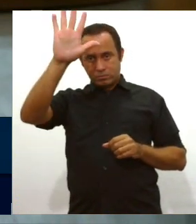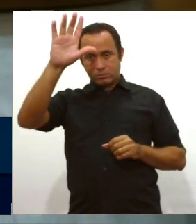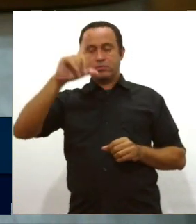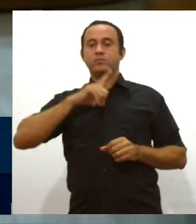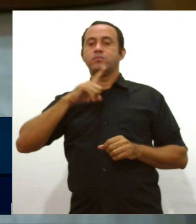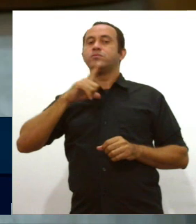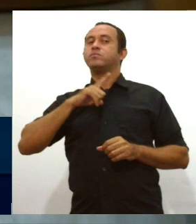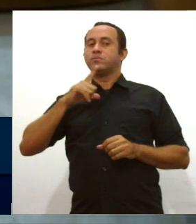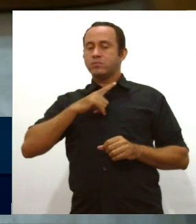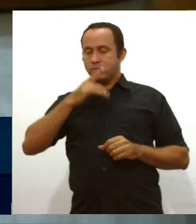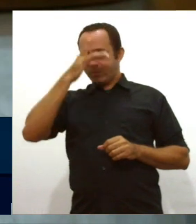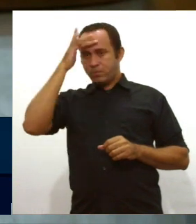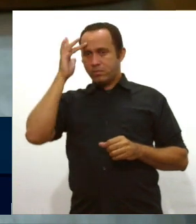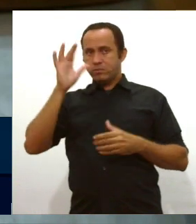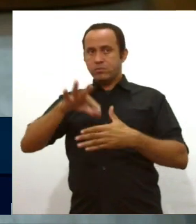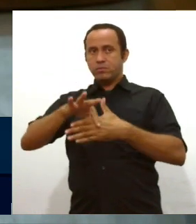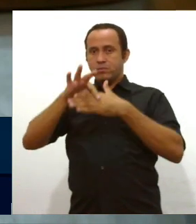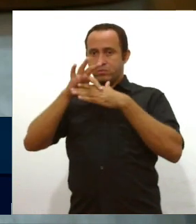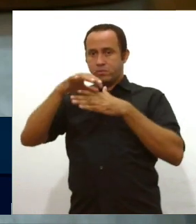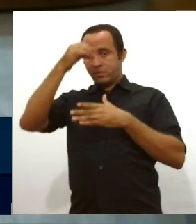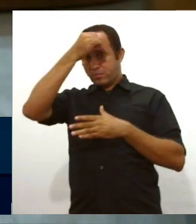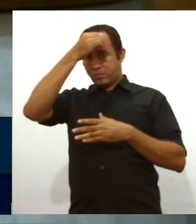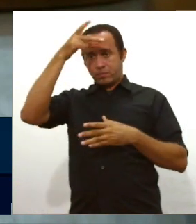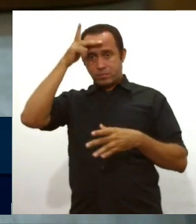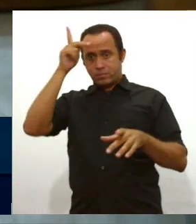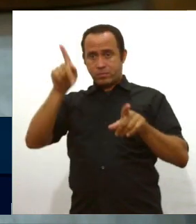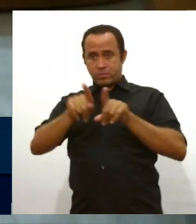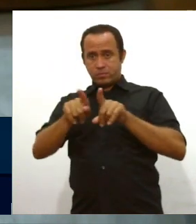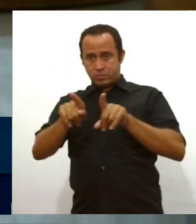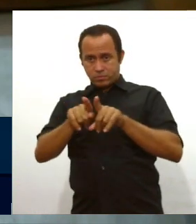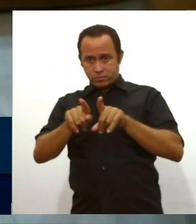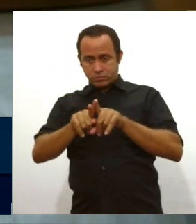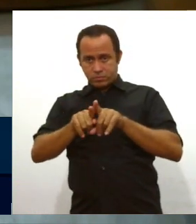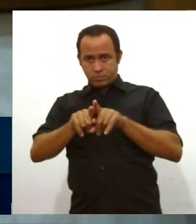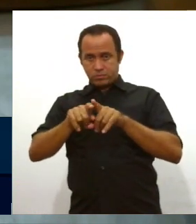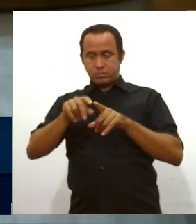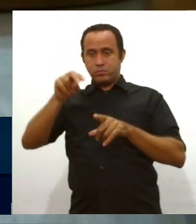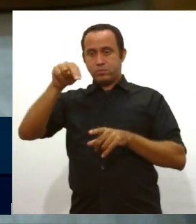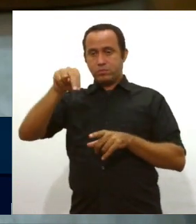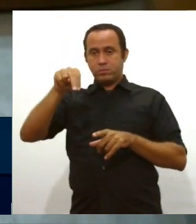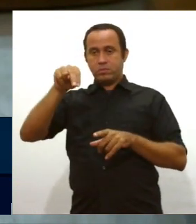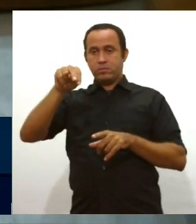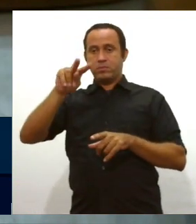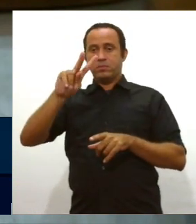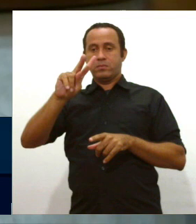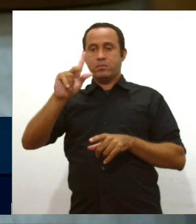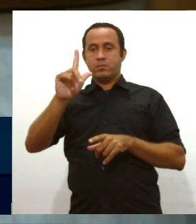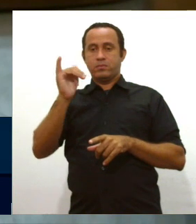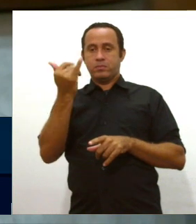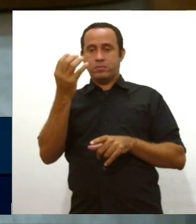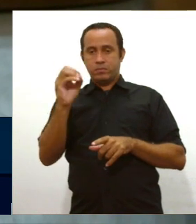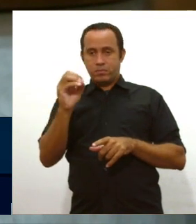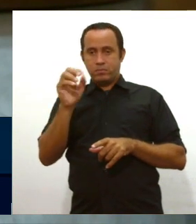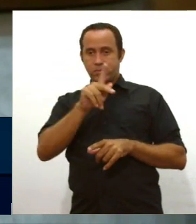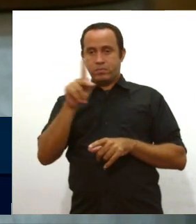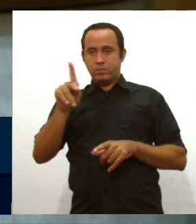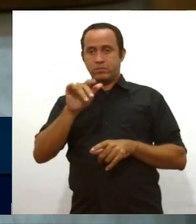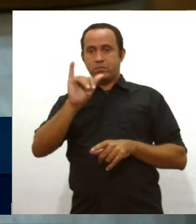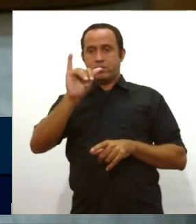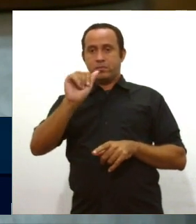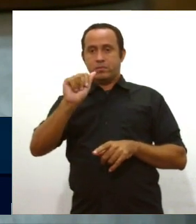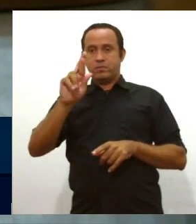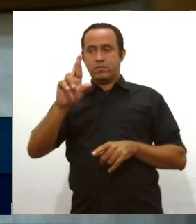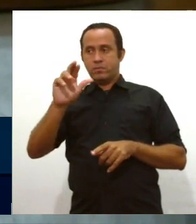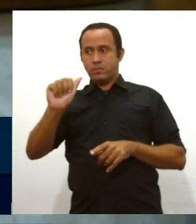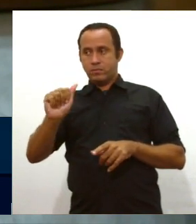candidato a prefeito, Nininho Bolo Bom, com o professor Iara, acompanha a chapa de Lagarto, também teremos